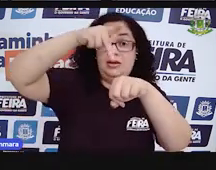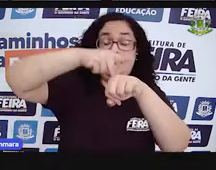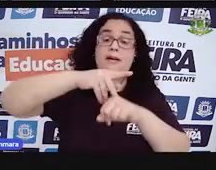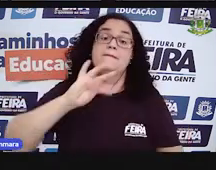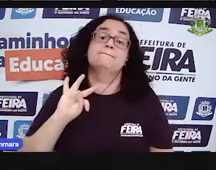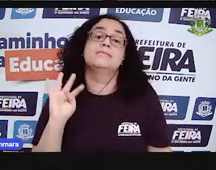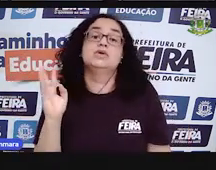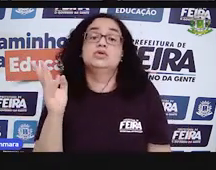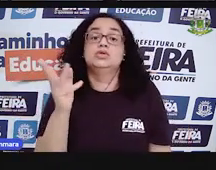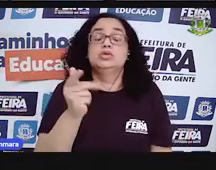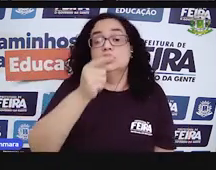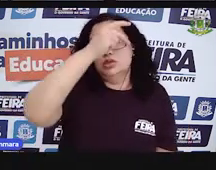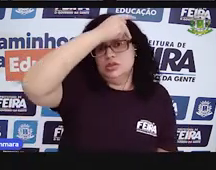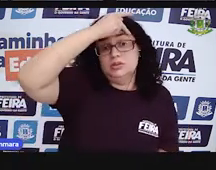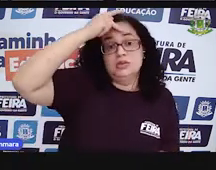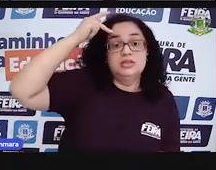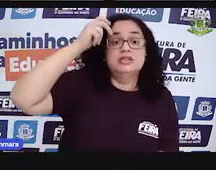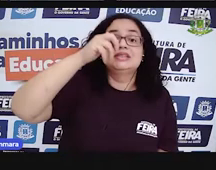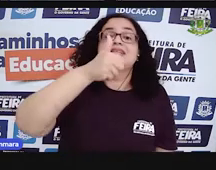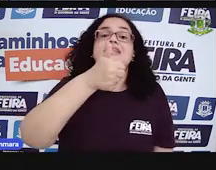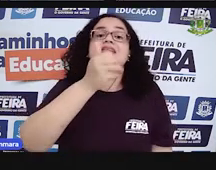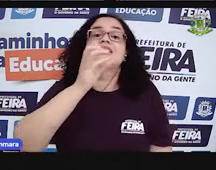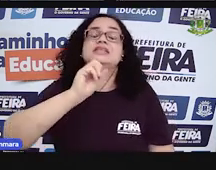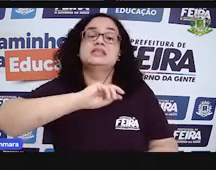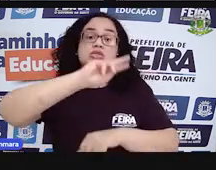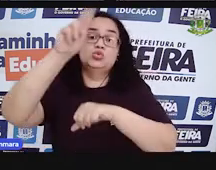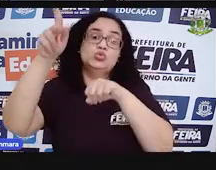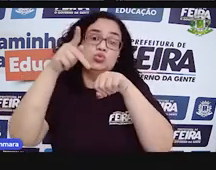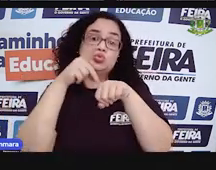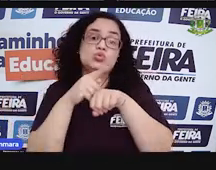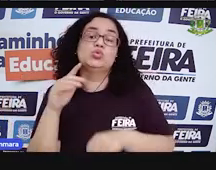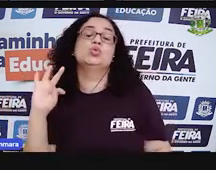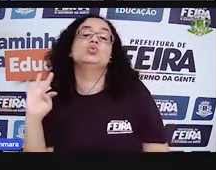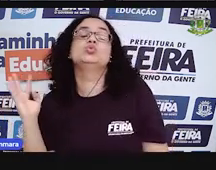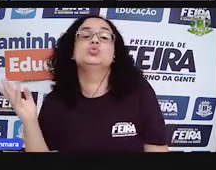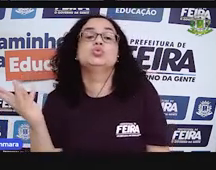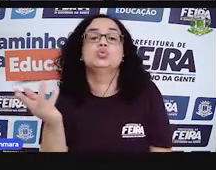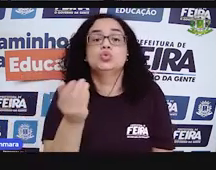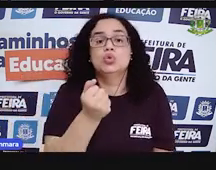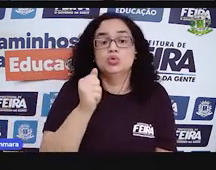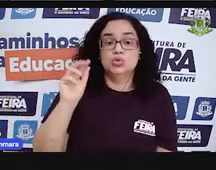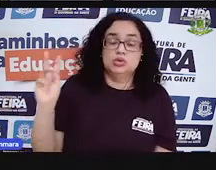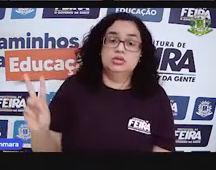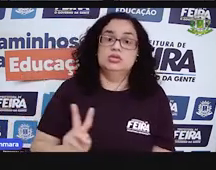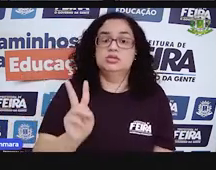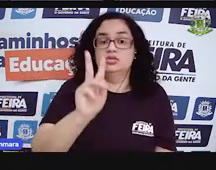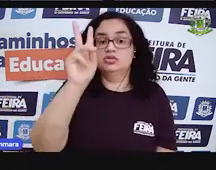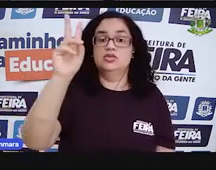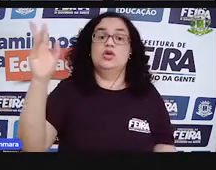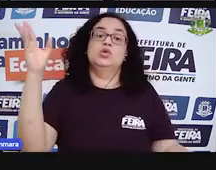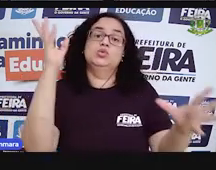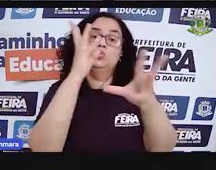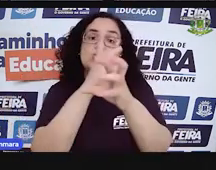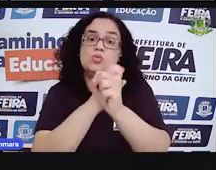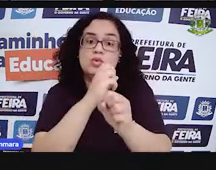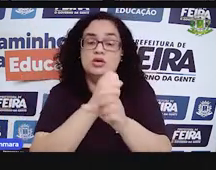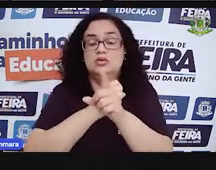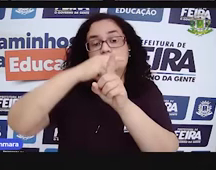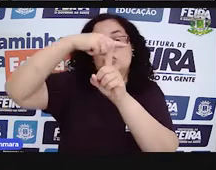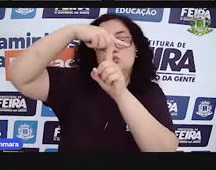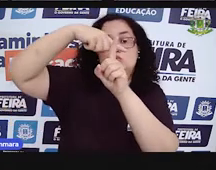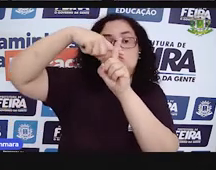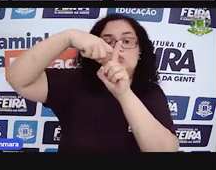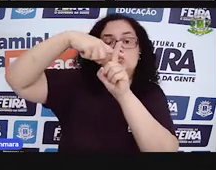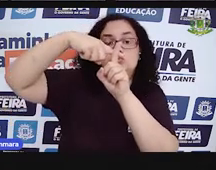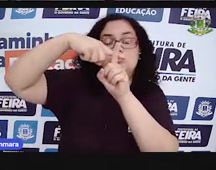desses dez países, a gente está dizendo, pega todos esses valores aí e faz uma conta de mais. Faz